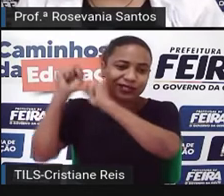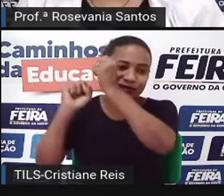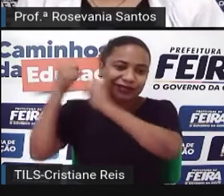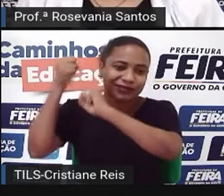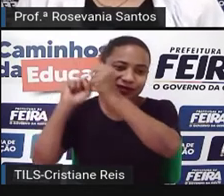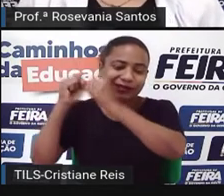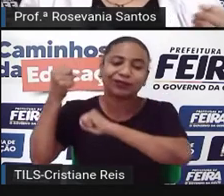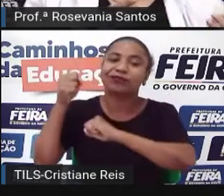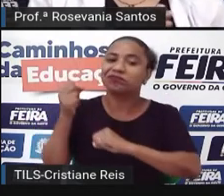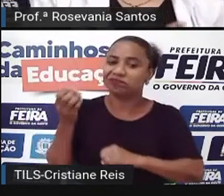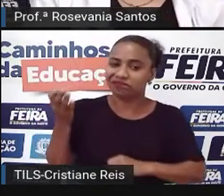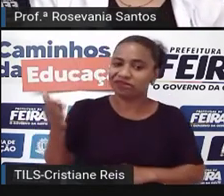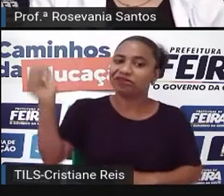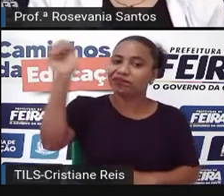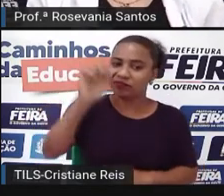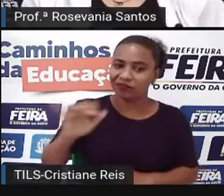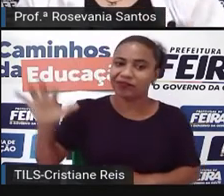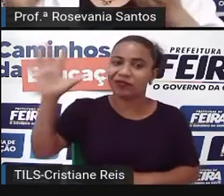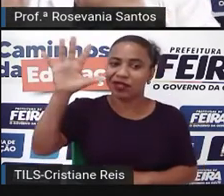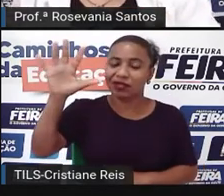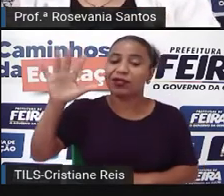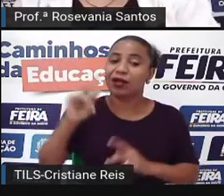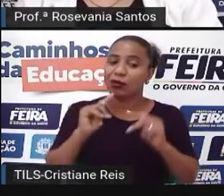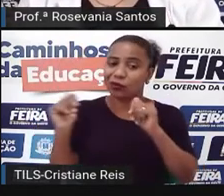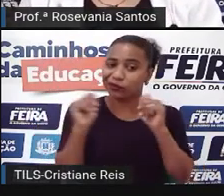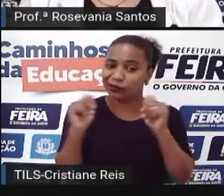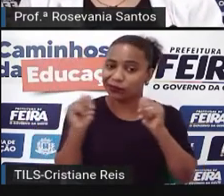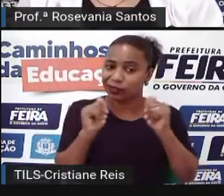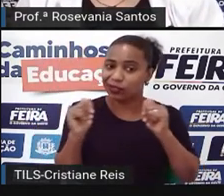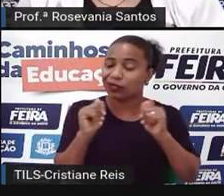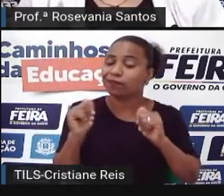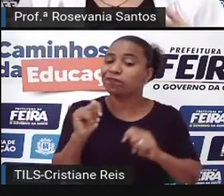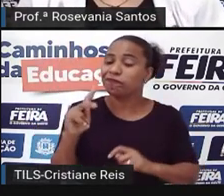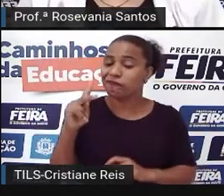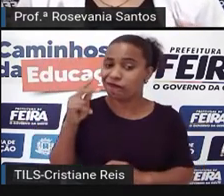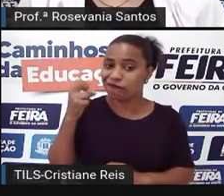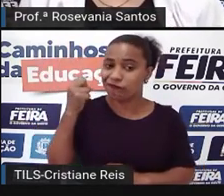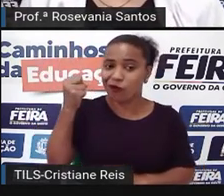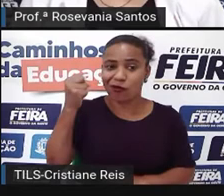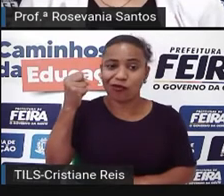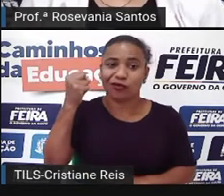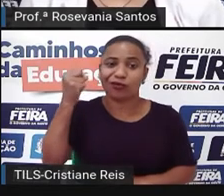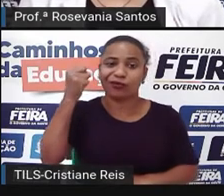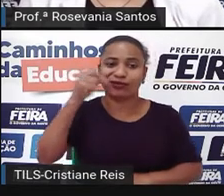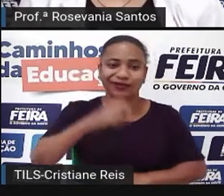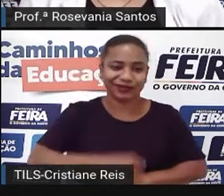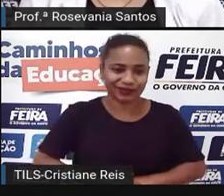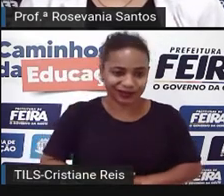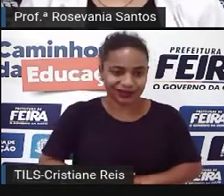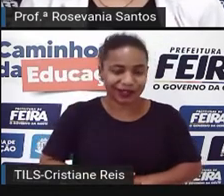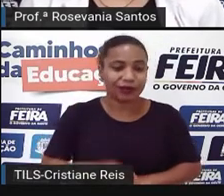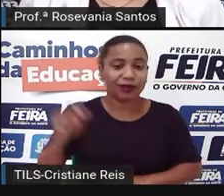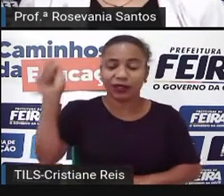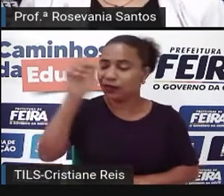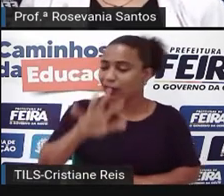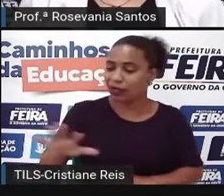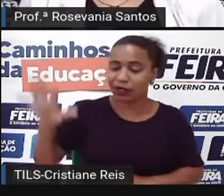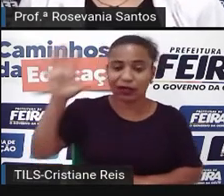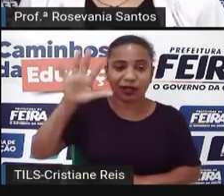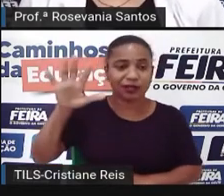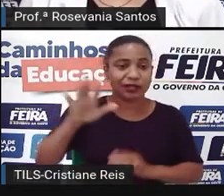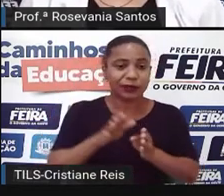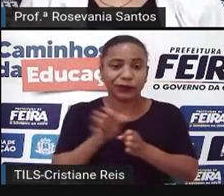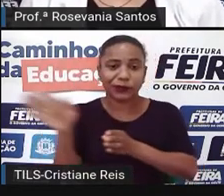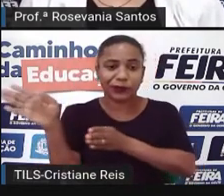estratégico, geopoliticamente falando. E economicamente falando. Porque você está aí em rotas de passagem também aqui